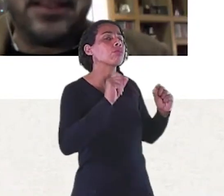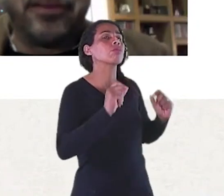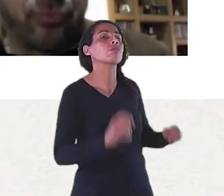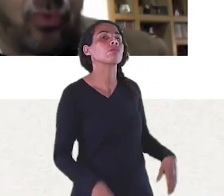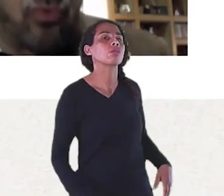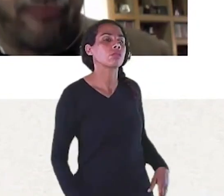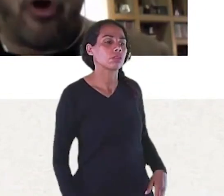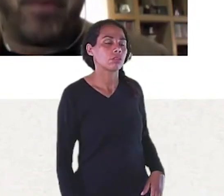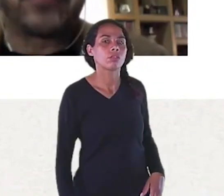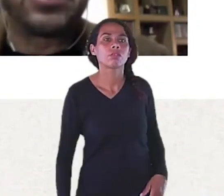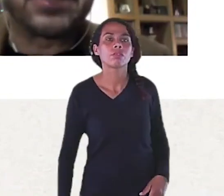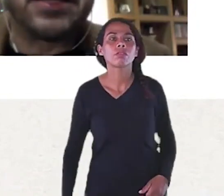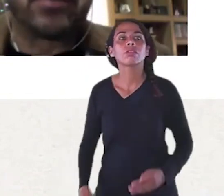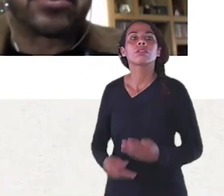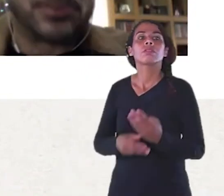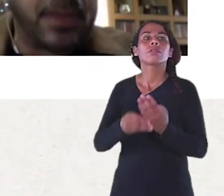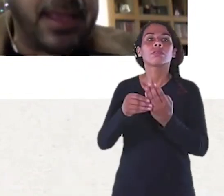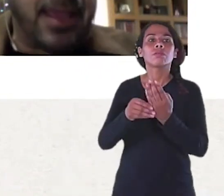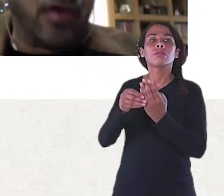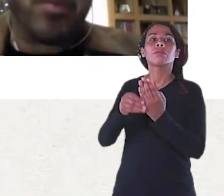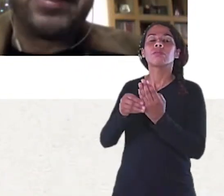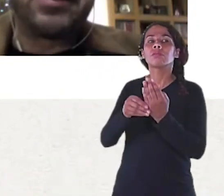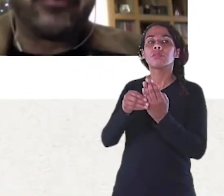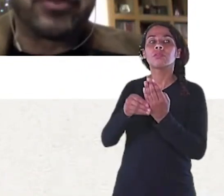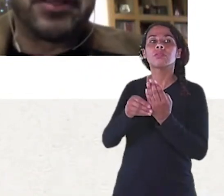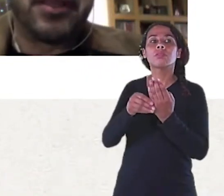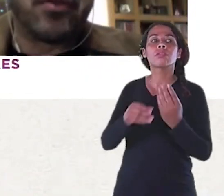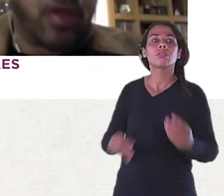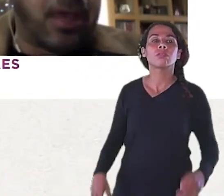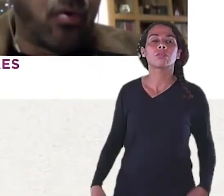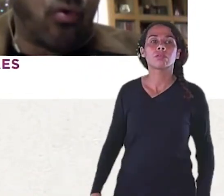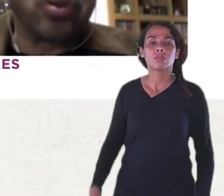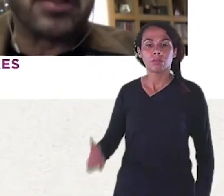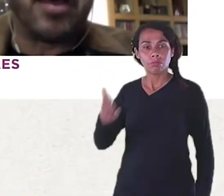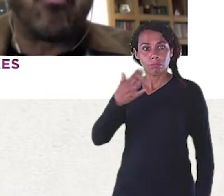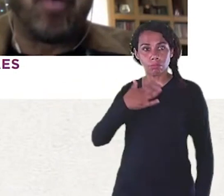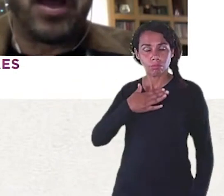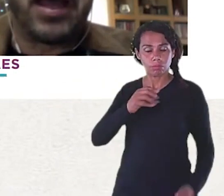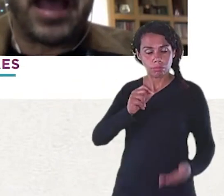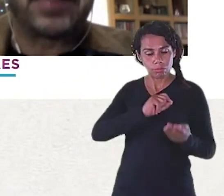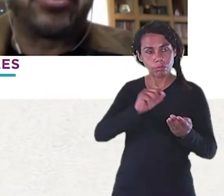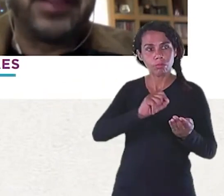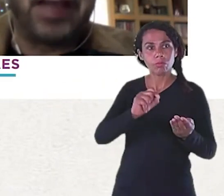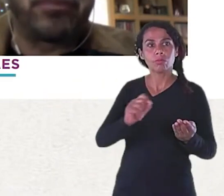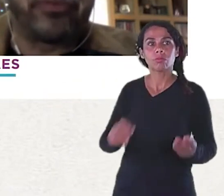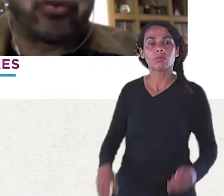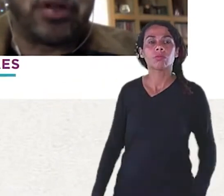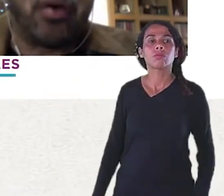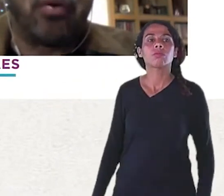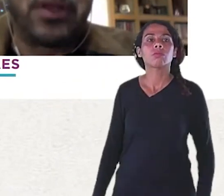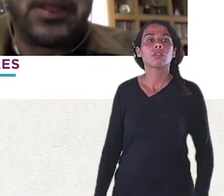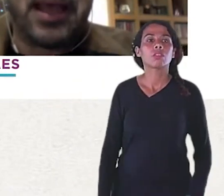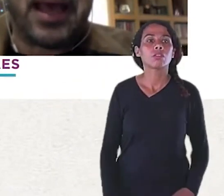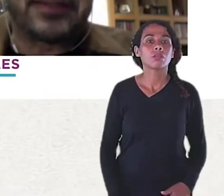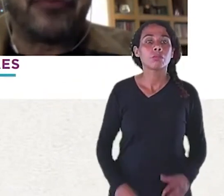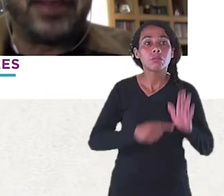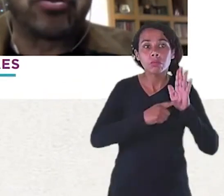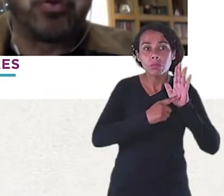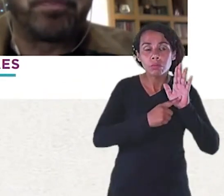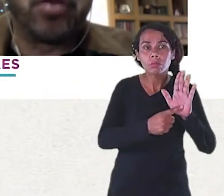Esse livro O formato de escritos É uma maneira de você Contar uma atividade profissional